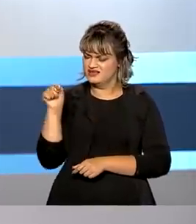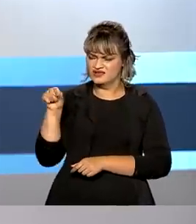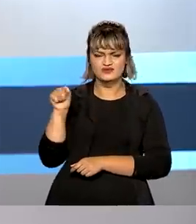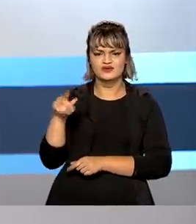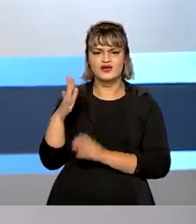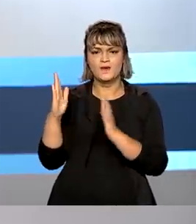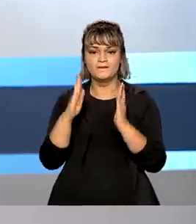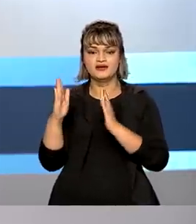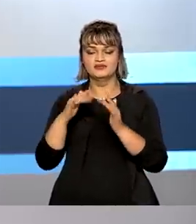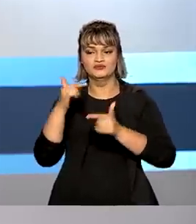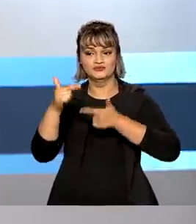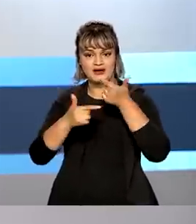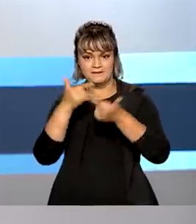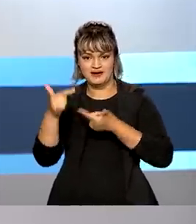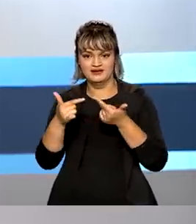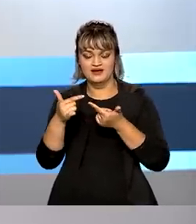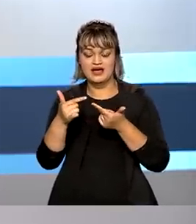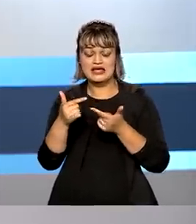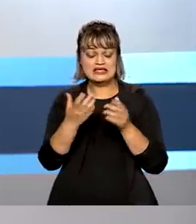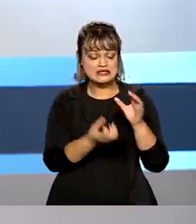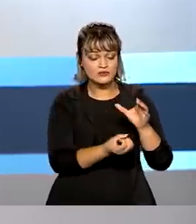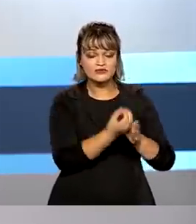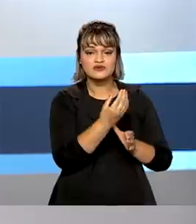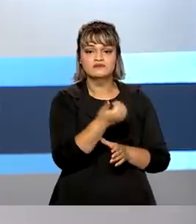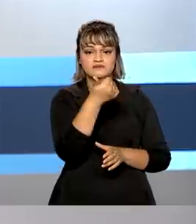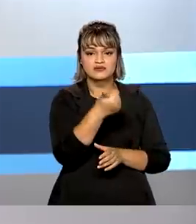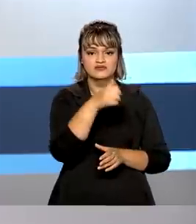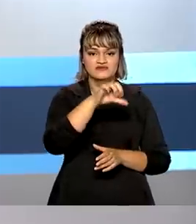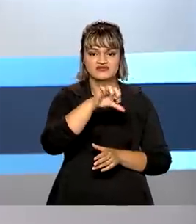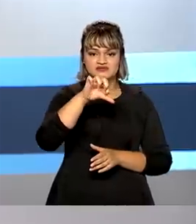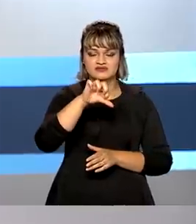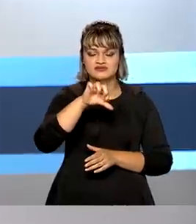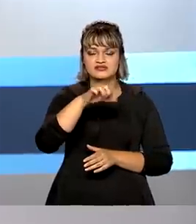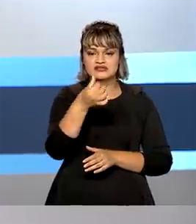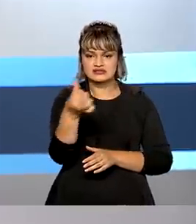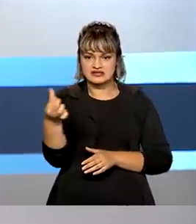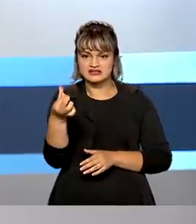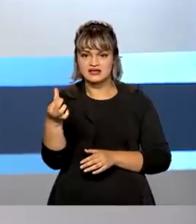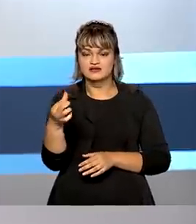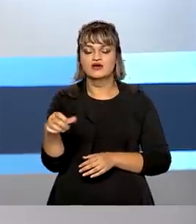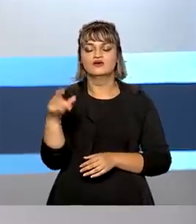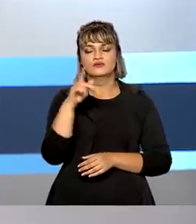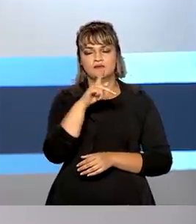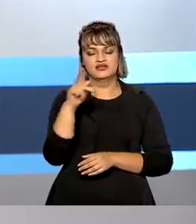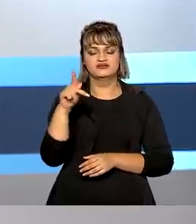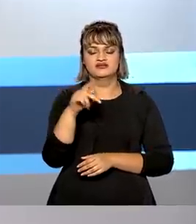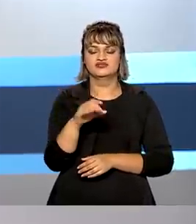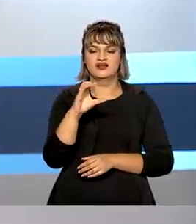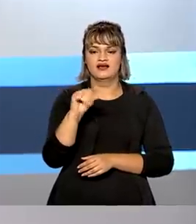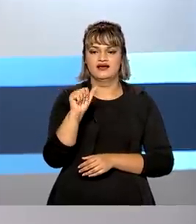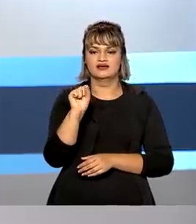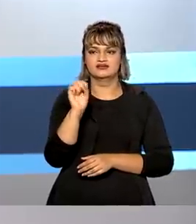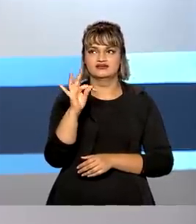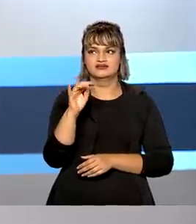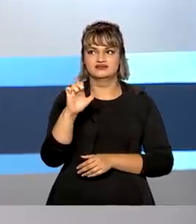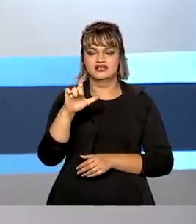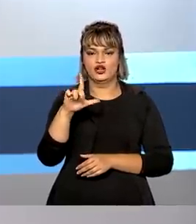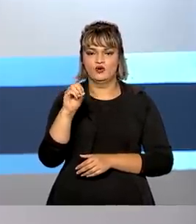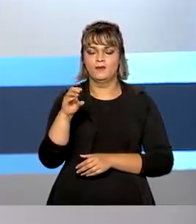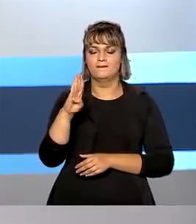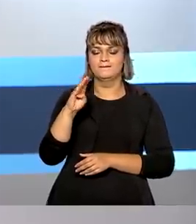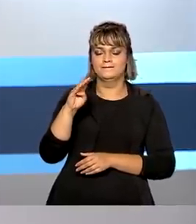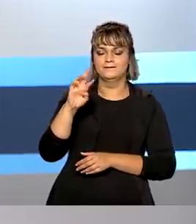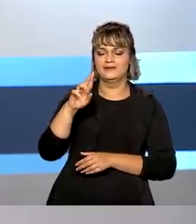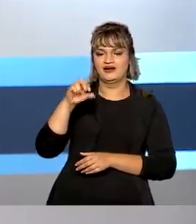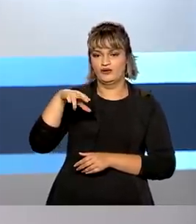Garantia do Tempo de Serviço foi criado em 1966 no governo do presidente Castelo Branco, para proteger o trabalhador